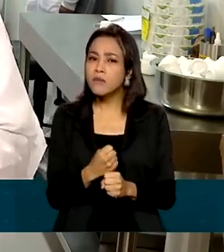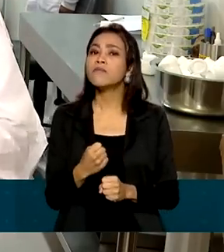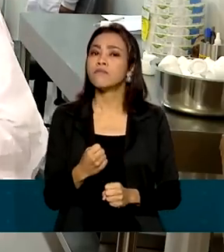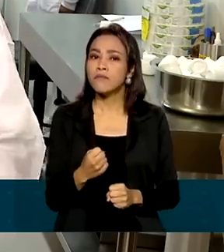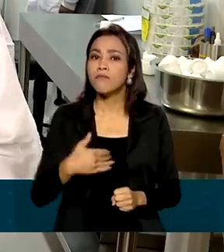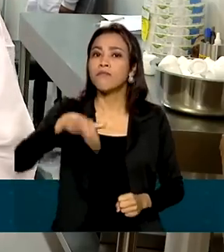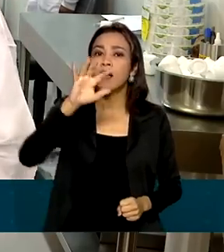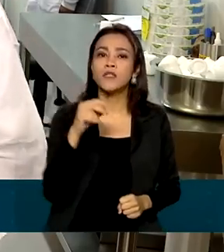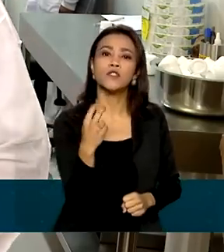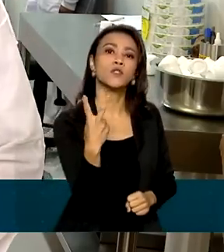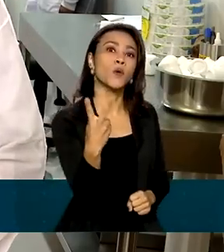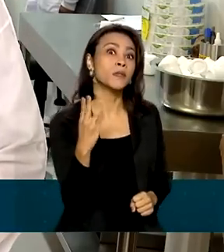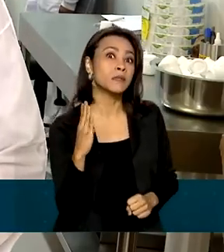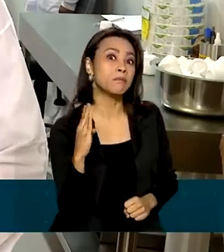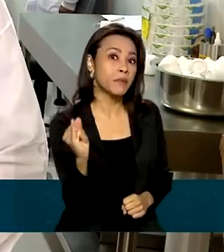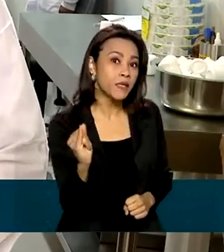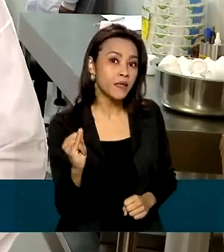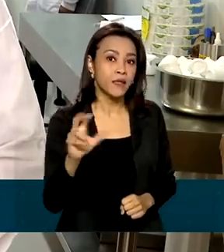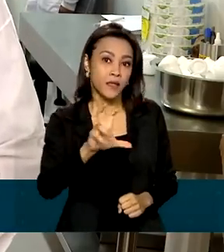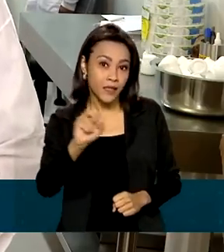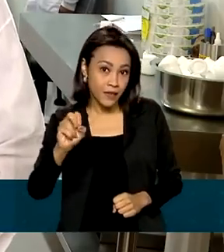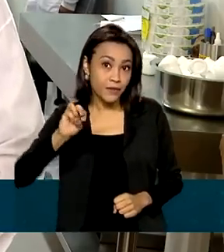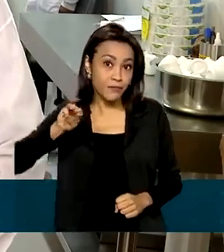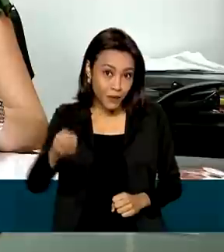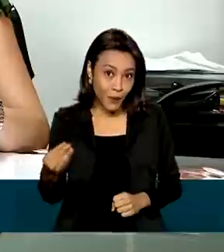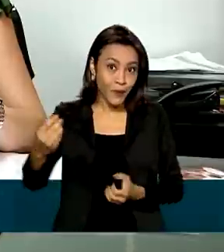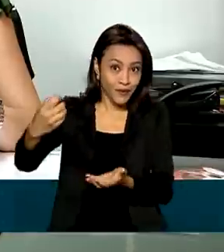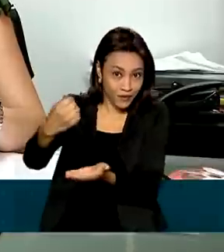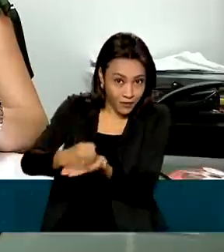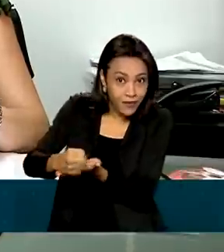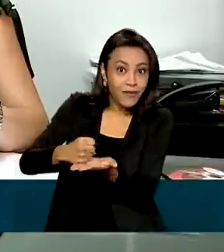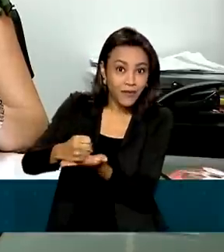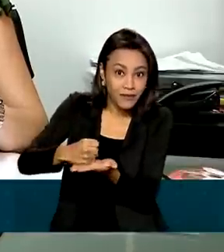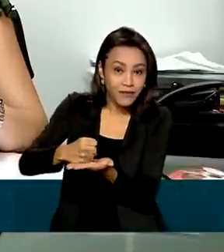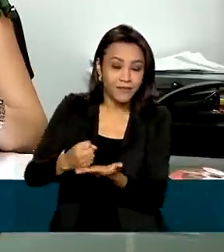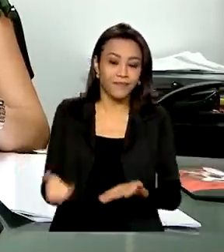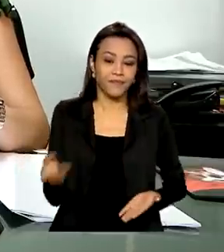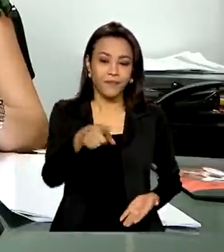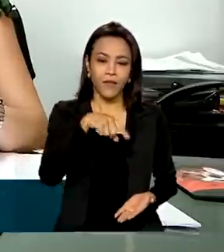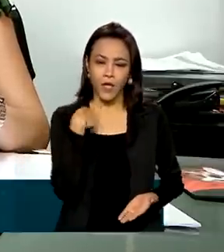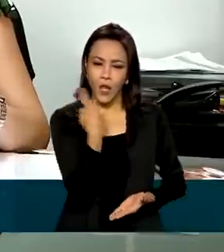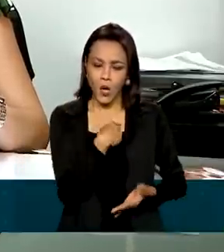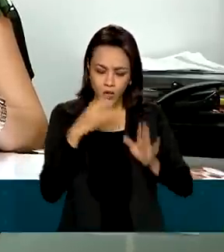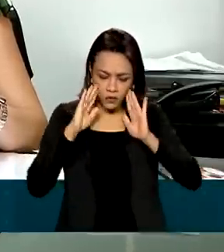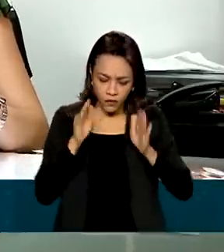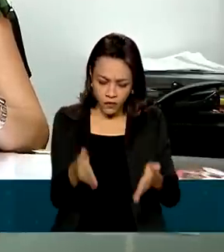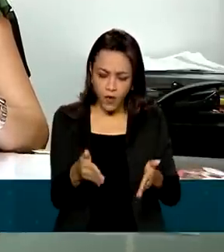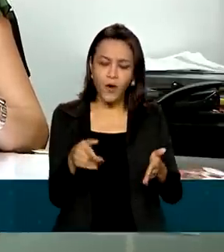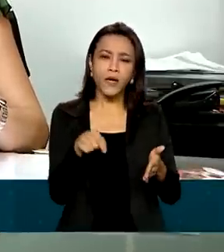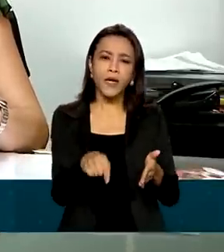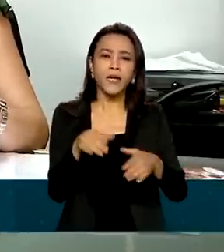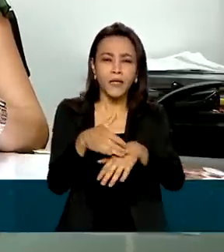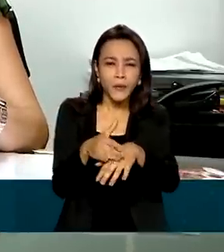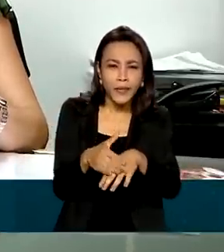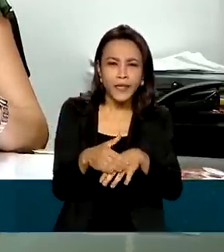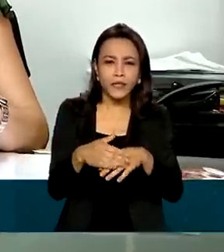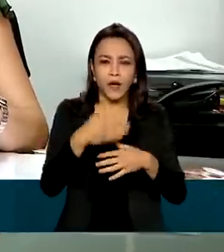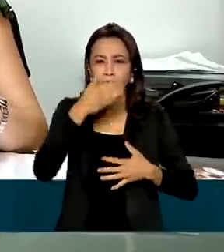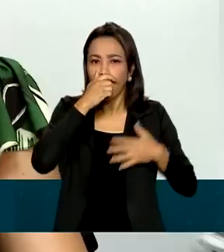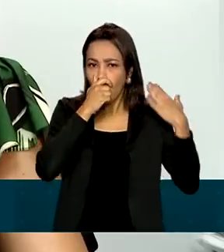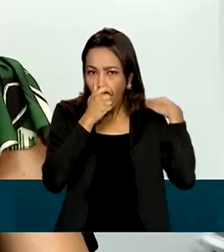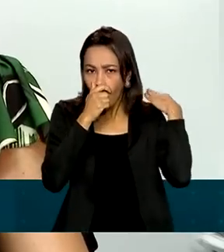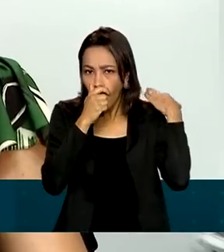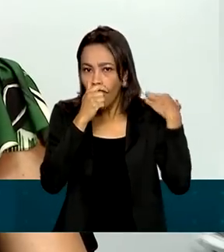2 bilhões e 500 milhões de comprimidos. A gente foca principalmente em doenças negligenciadas, né? Tem a tuberculose, a